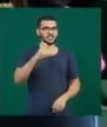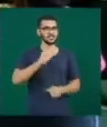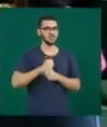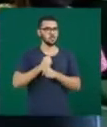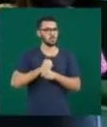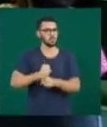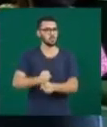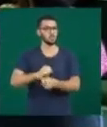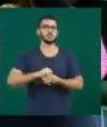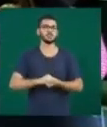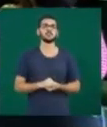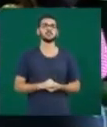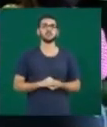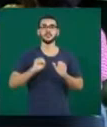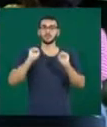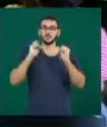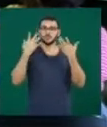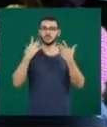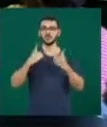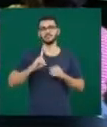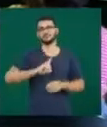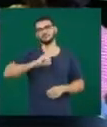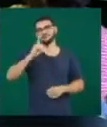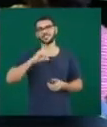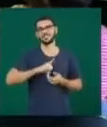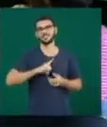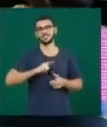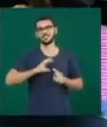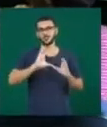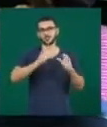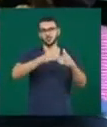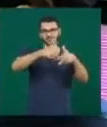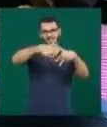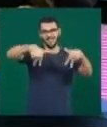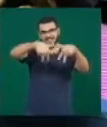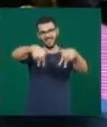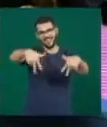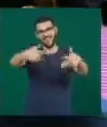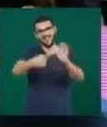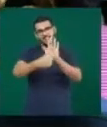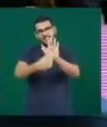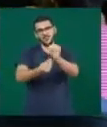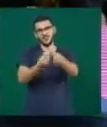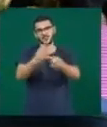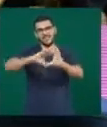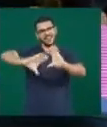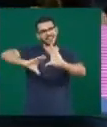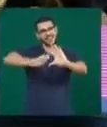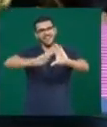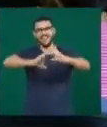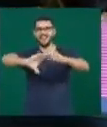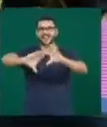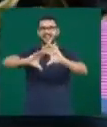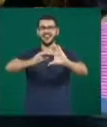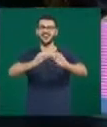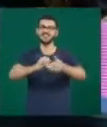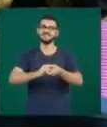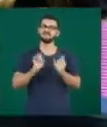Para comemorar a data, o grupo Seresta Luz e Caridade apresentou um repertório especial.